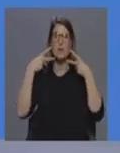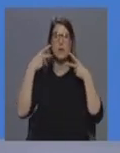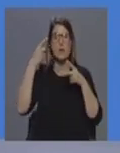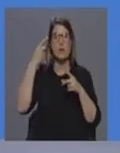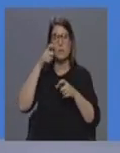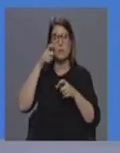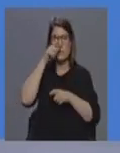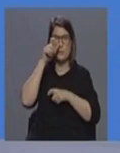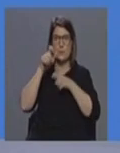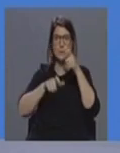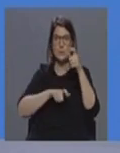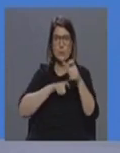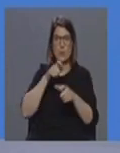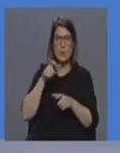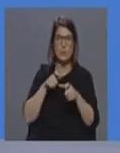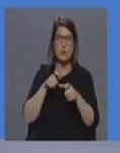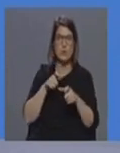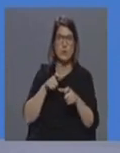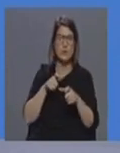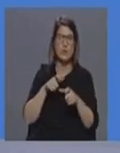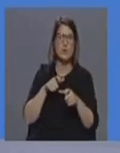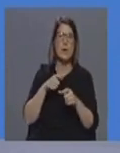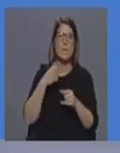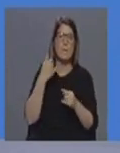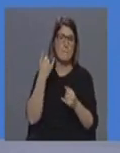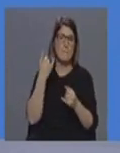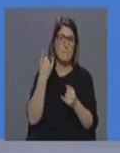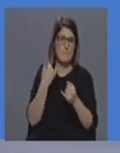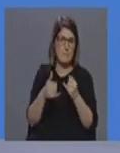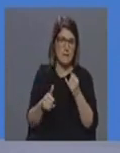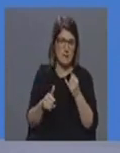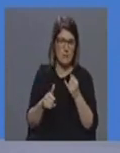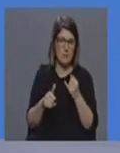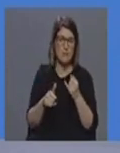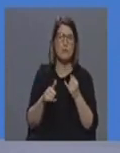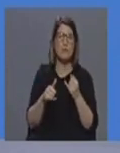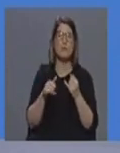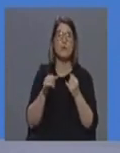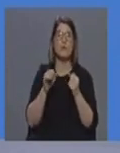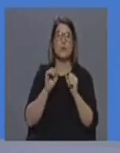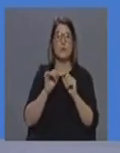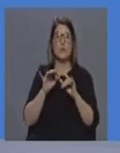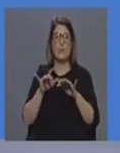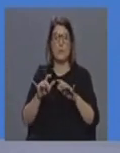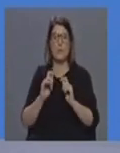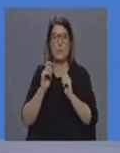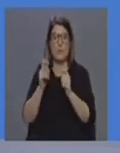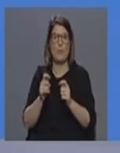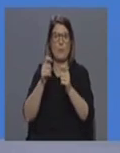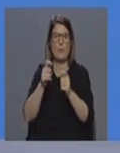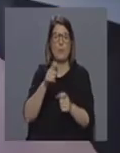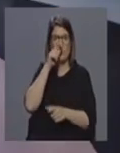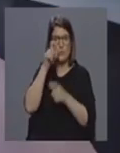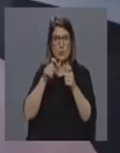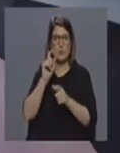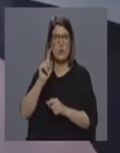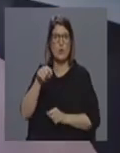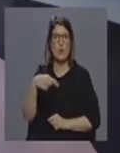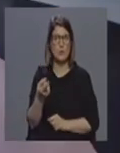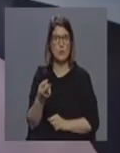tenham clínica e que estejam em risco de infectar outros não não